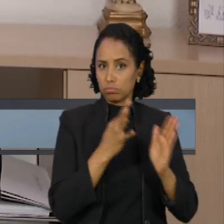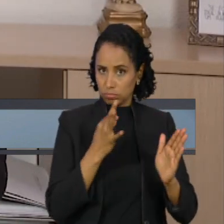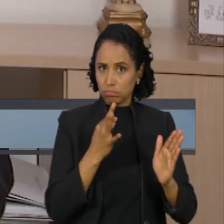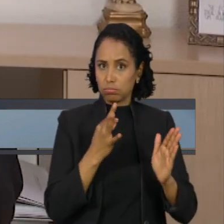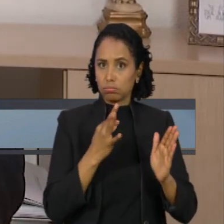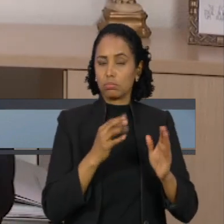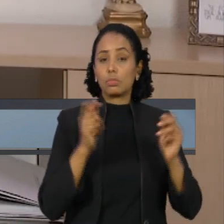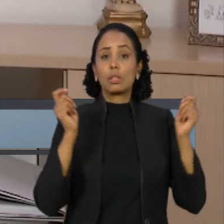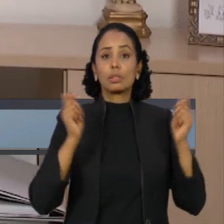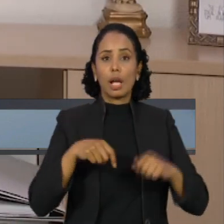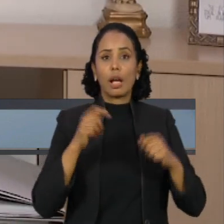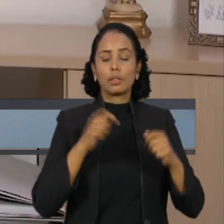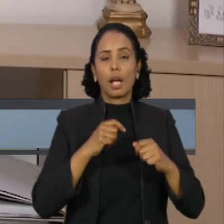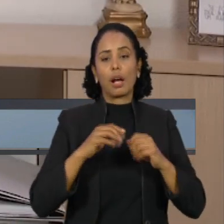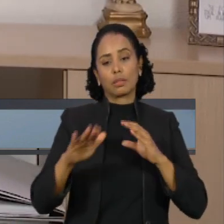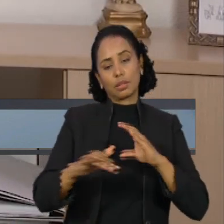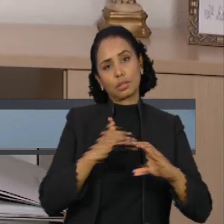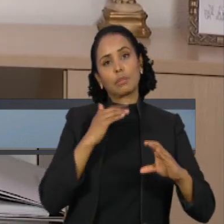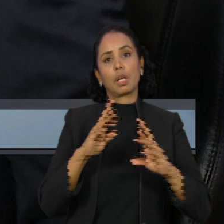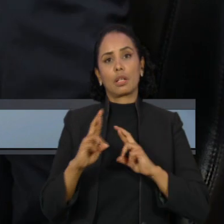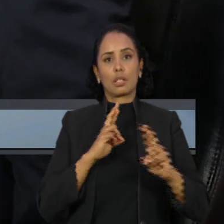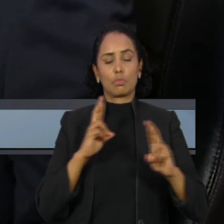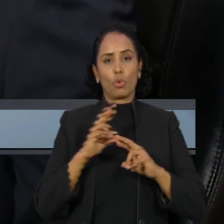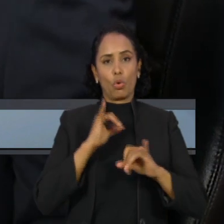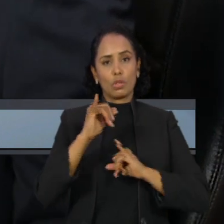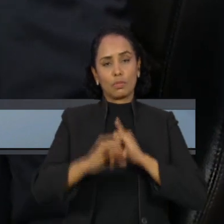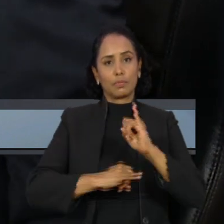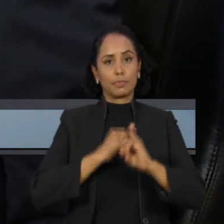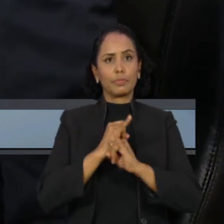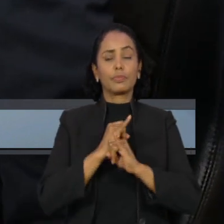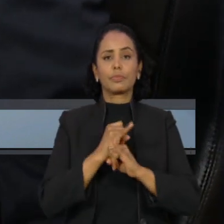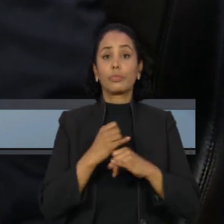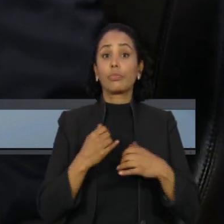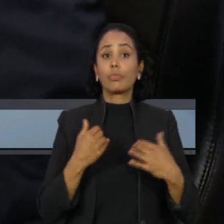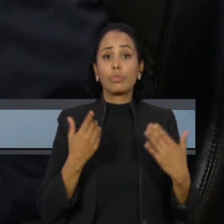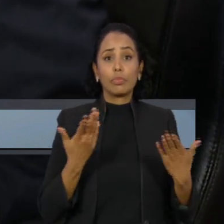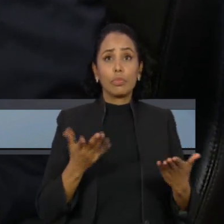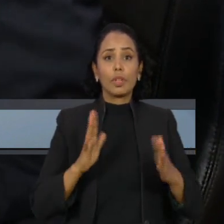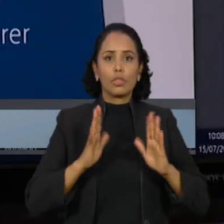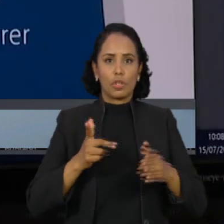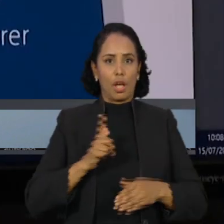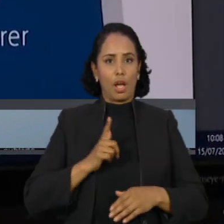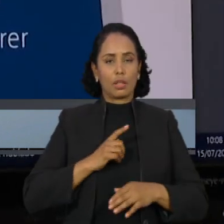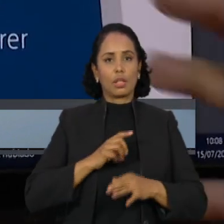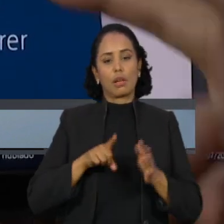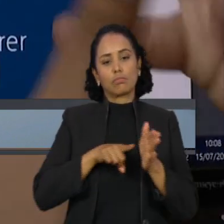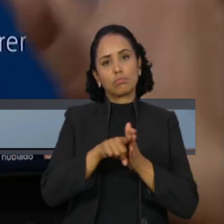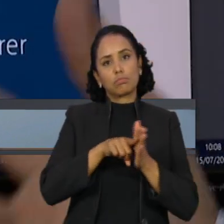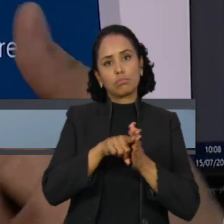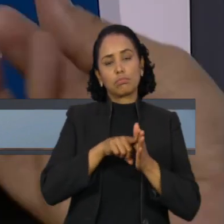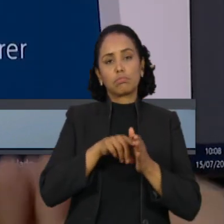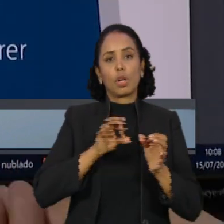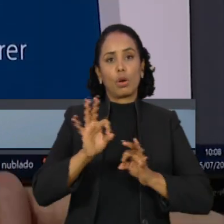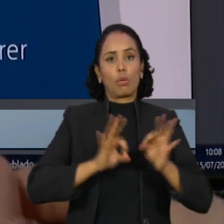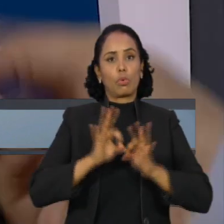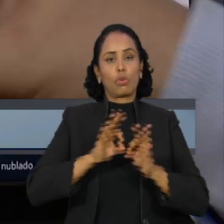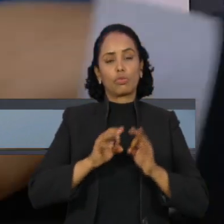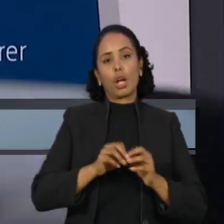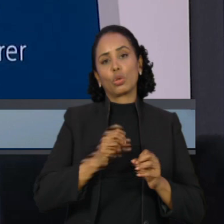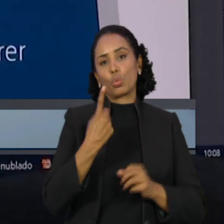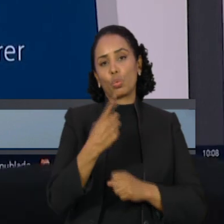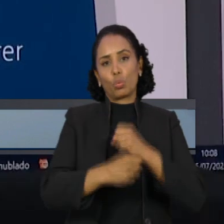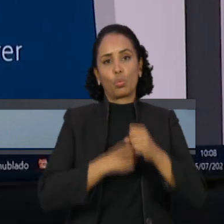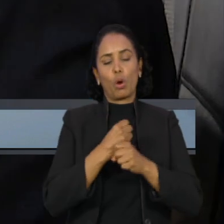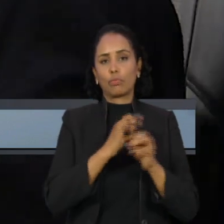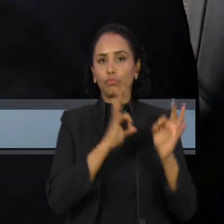do processo sejam feitas de maneira virtual. O projeto vai ser analisado daqui a um ano. A adesão ainda é baixa, mas